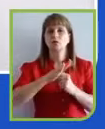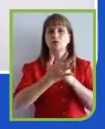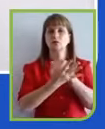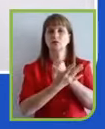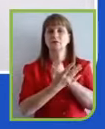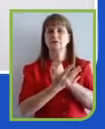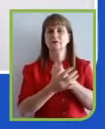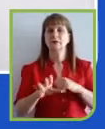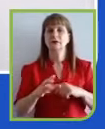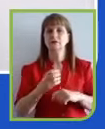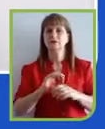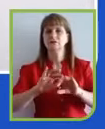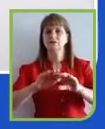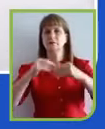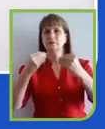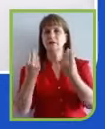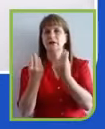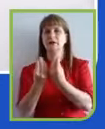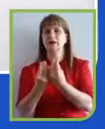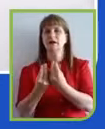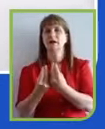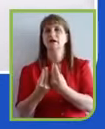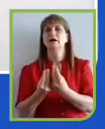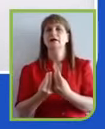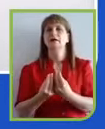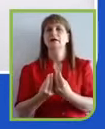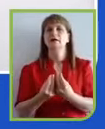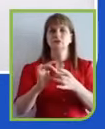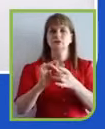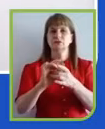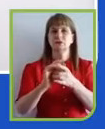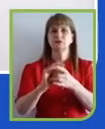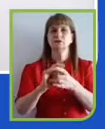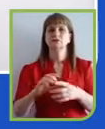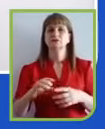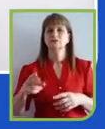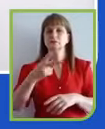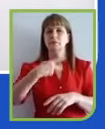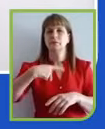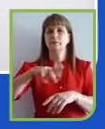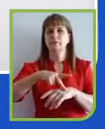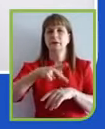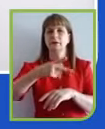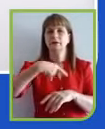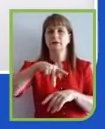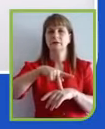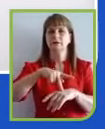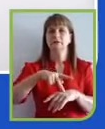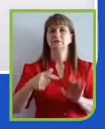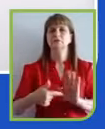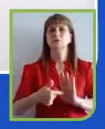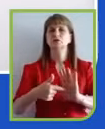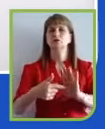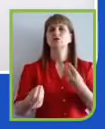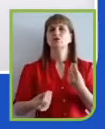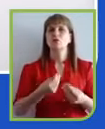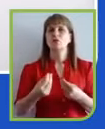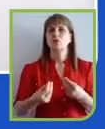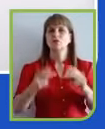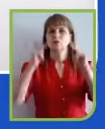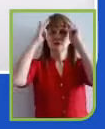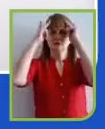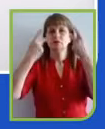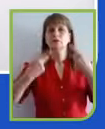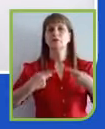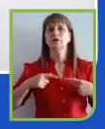nos elos de negócios, nos elos das nações e assim por diante. Ou seja, ela mostrou o ser humano como ele é. E isso acho